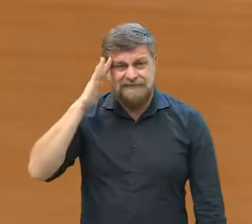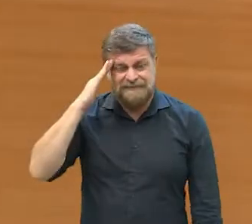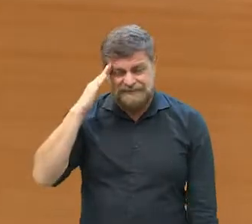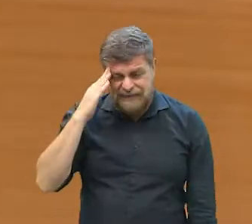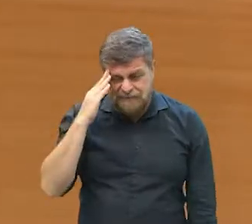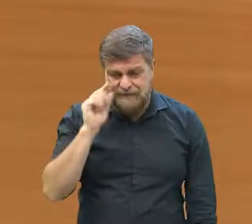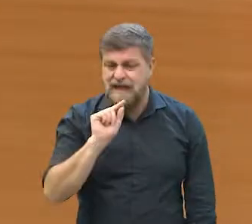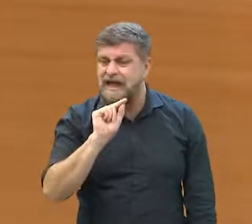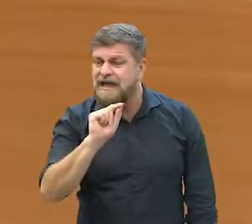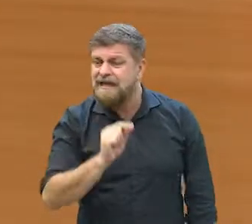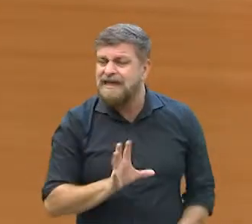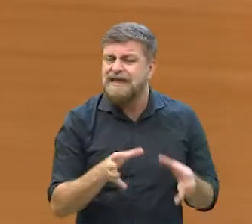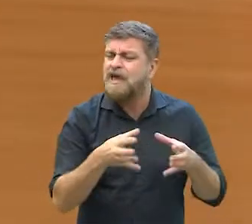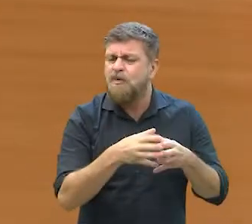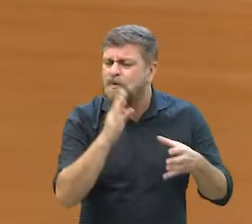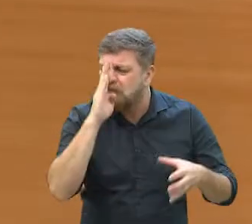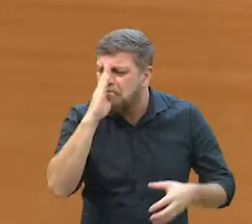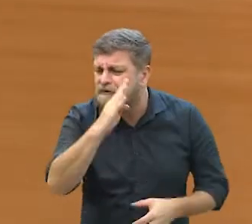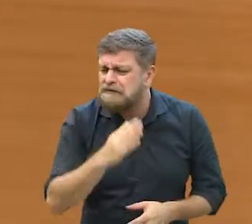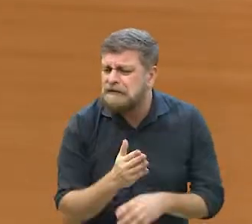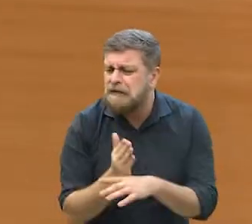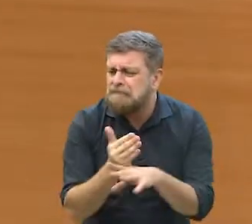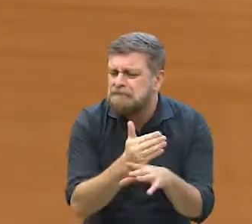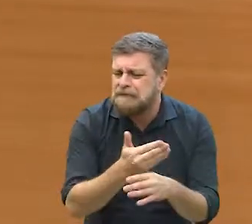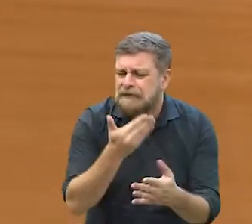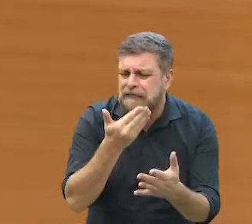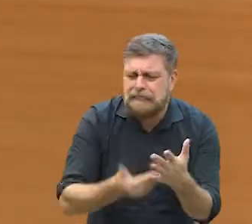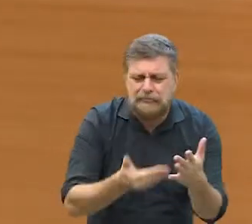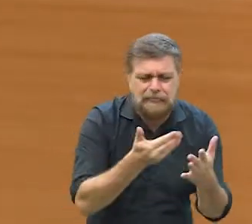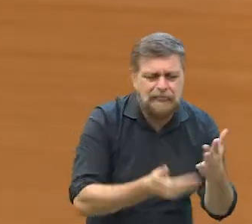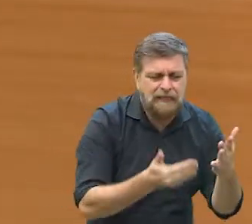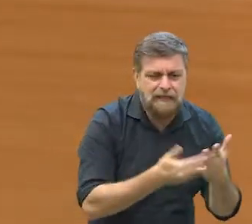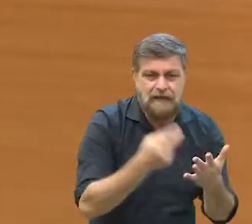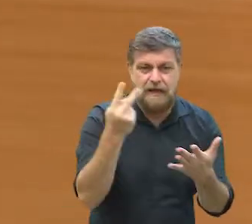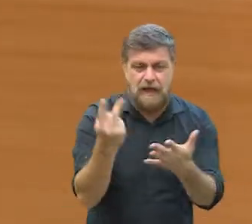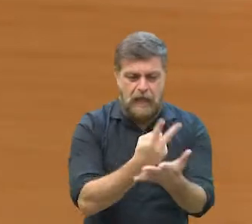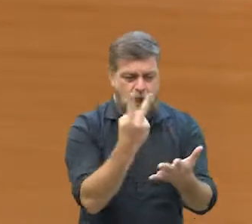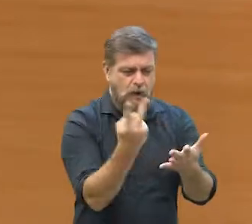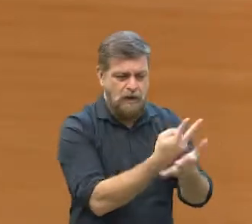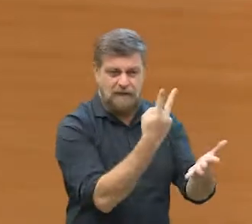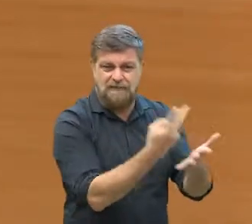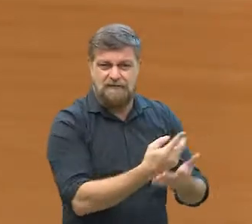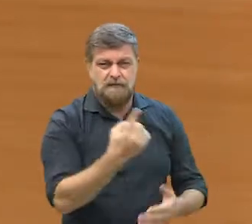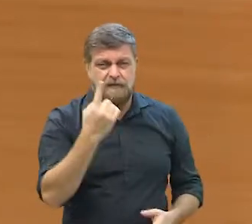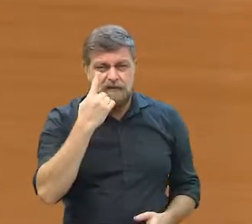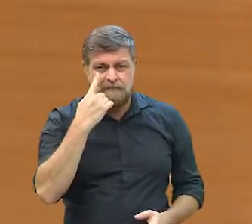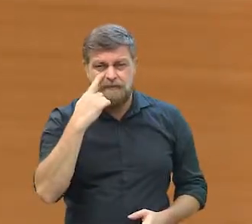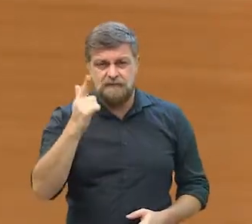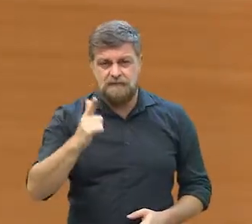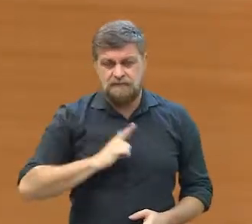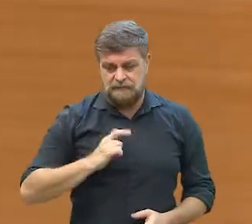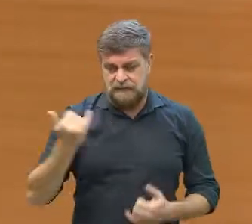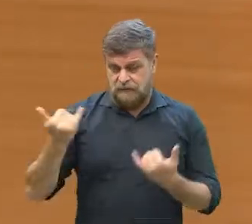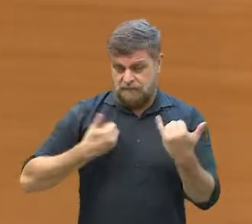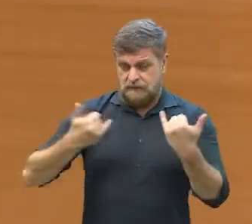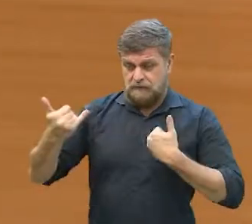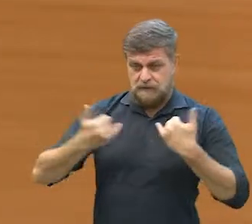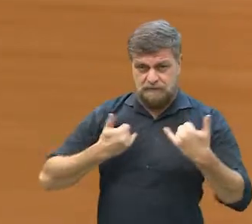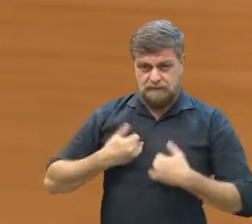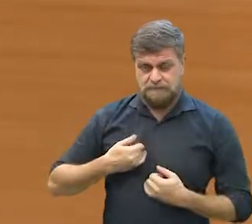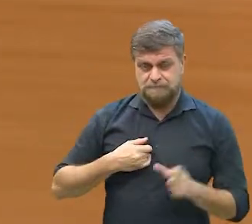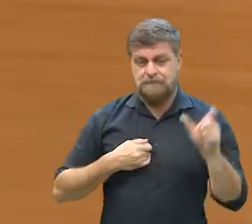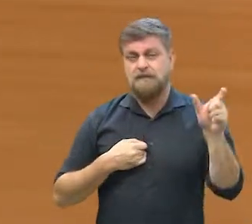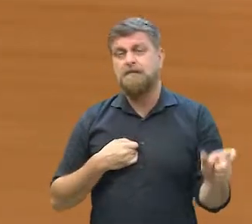tem definição de prioridades entre as prioridades. Então, a gente está vendo aí que temos... Ouvimos